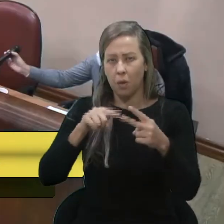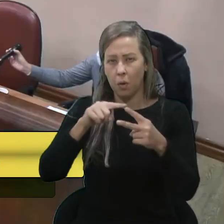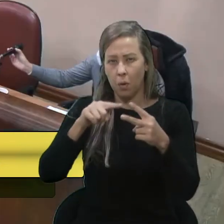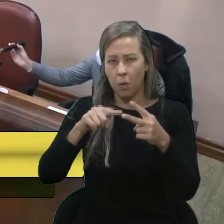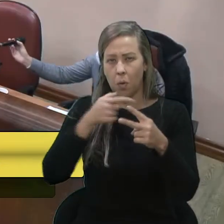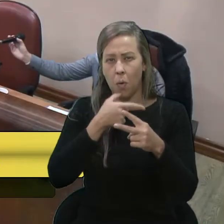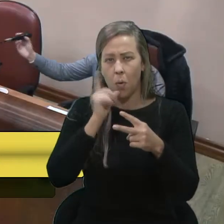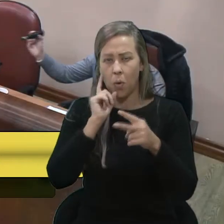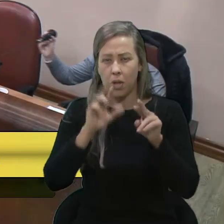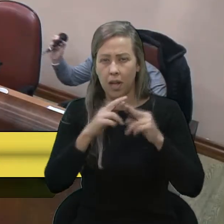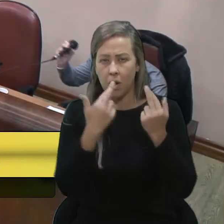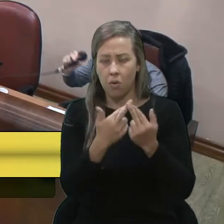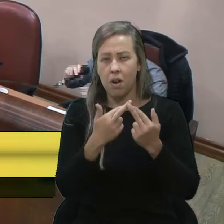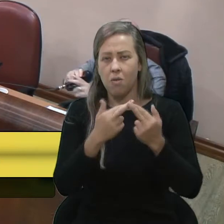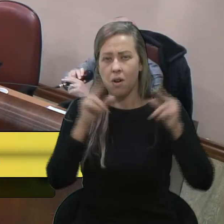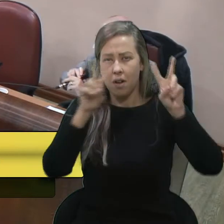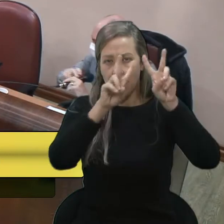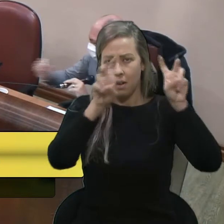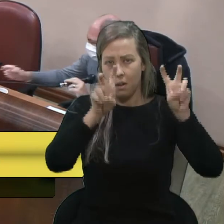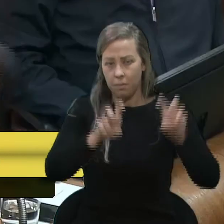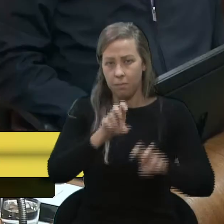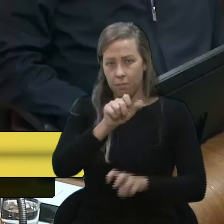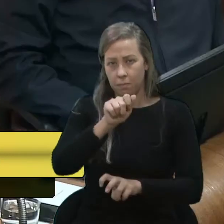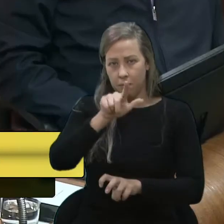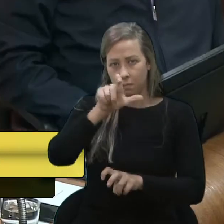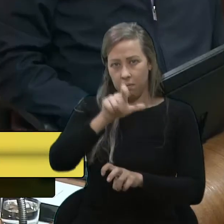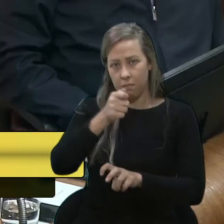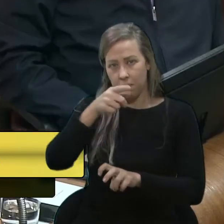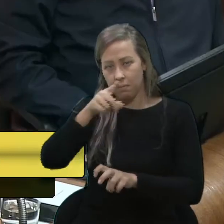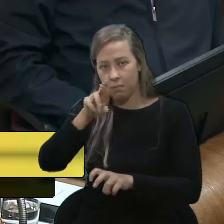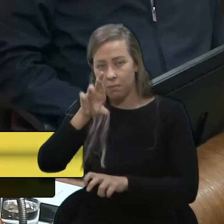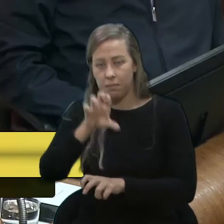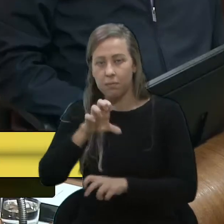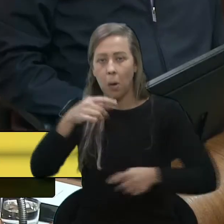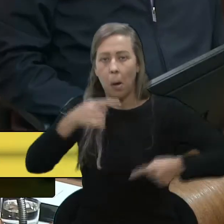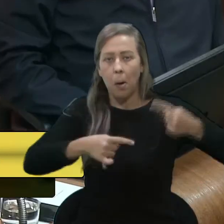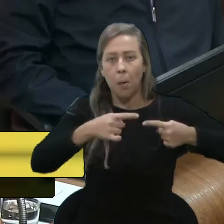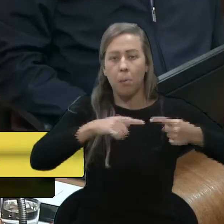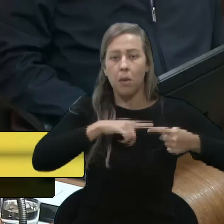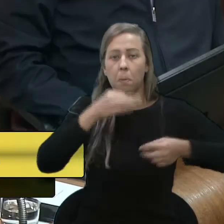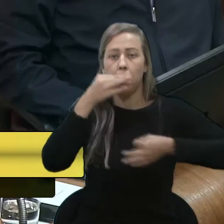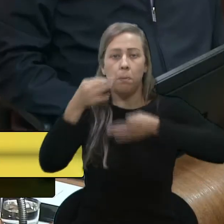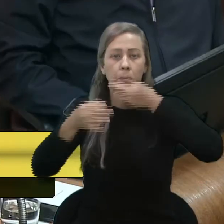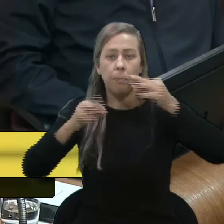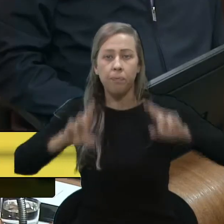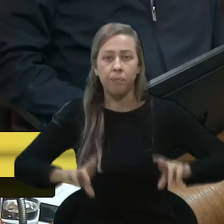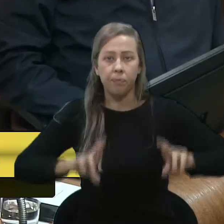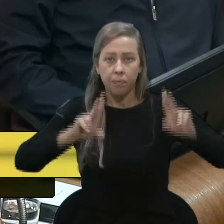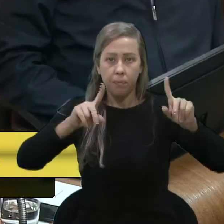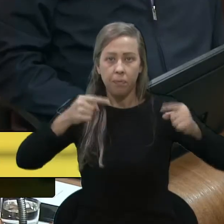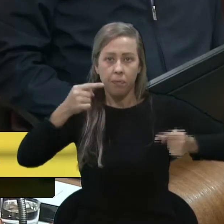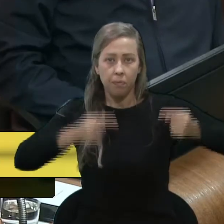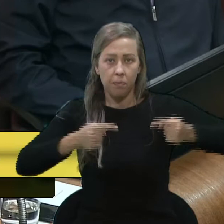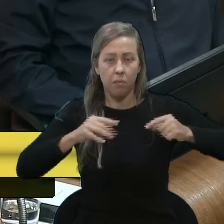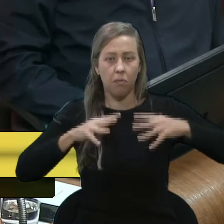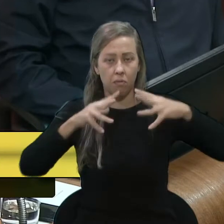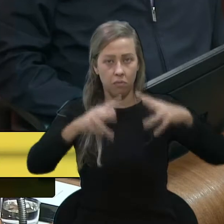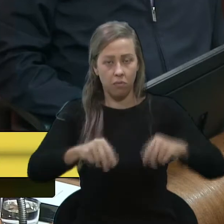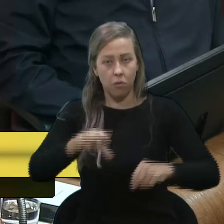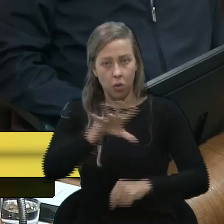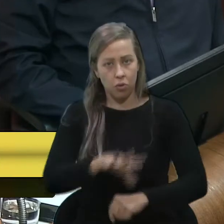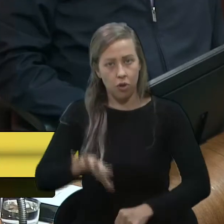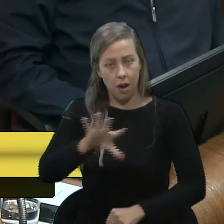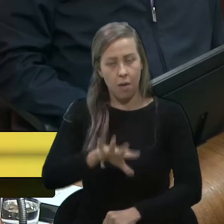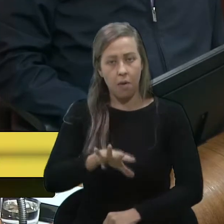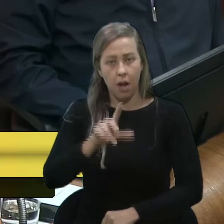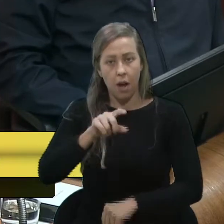Alexandre Garcia na sexta-feira, que também têm visões diferentes com relação a essa questão toda. Então, é um